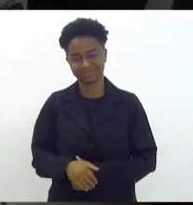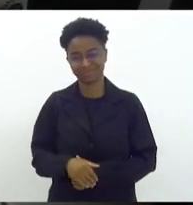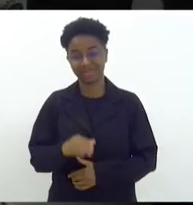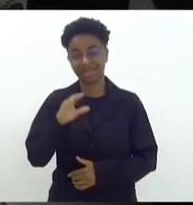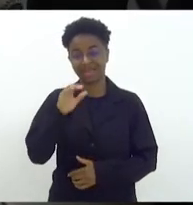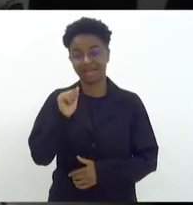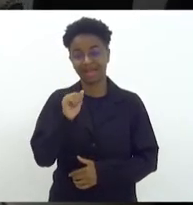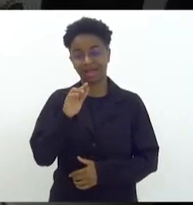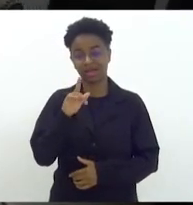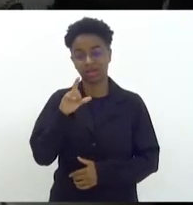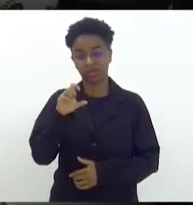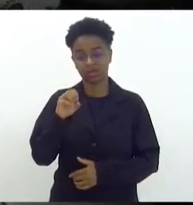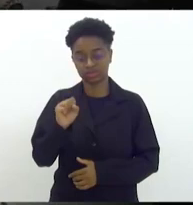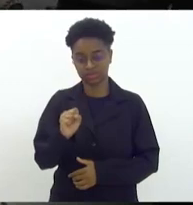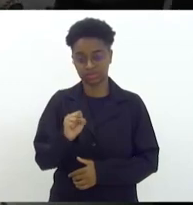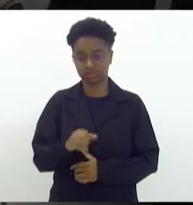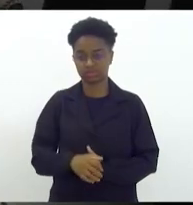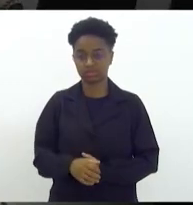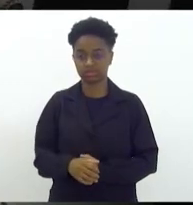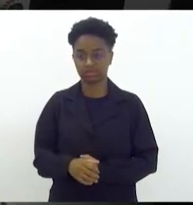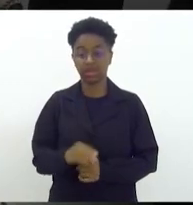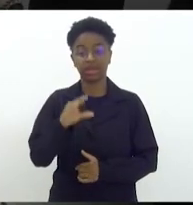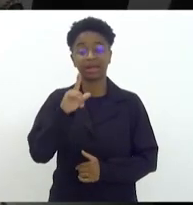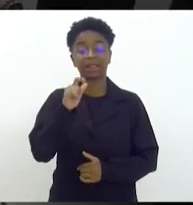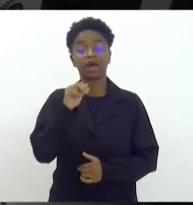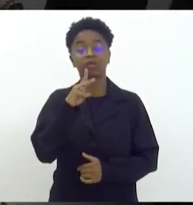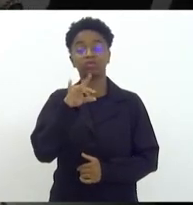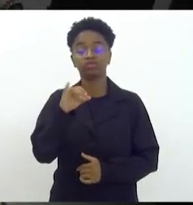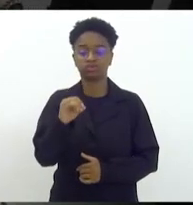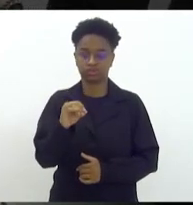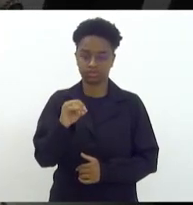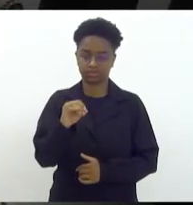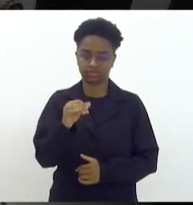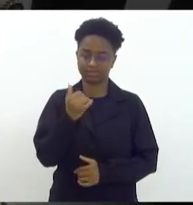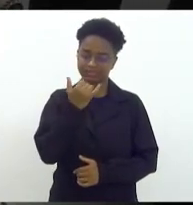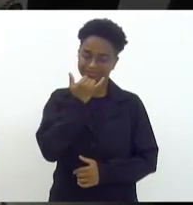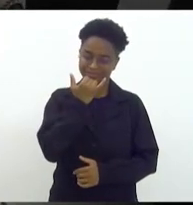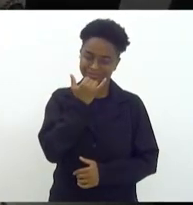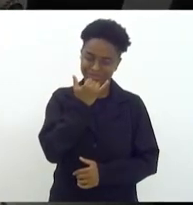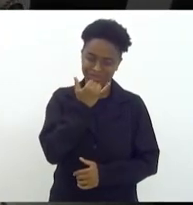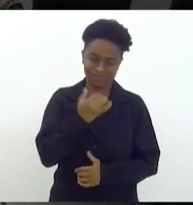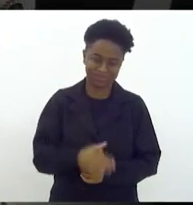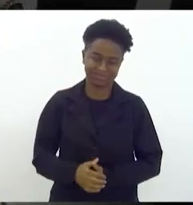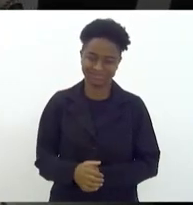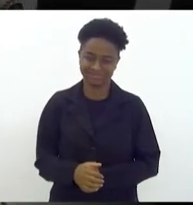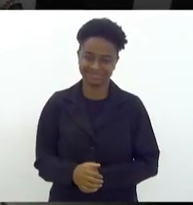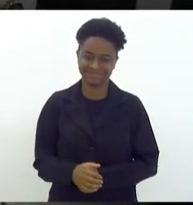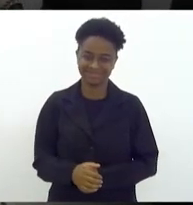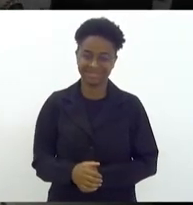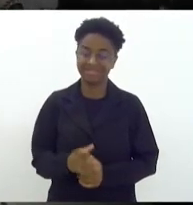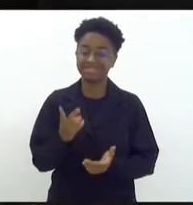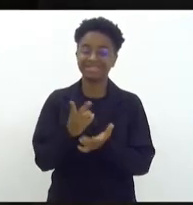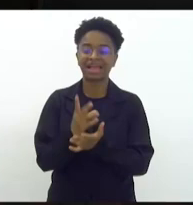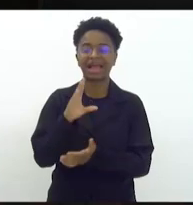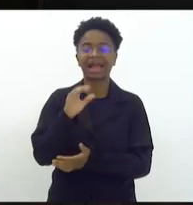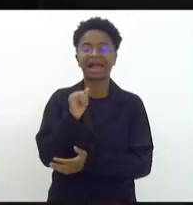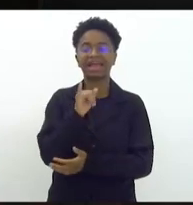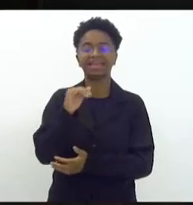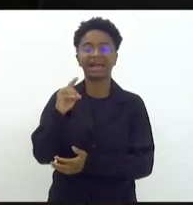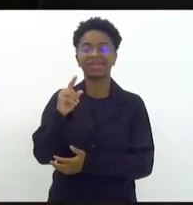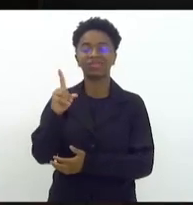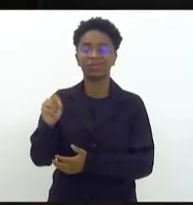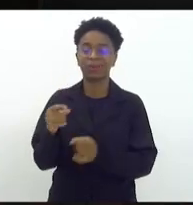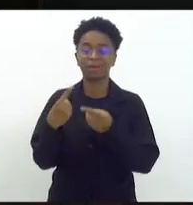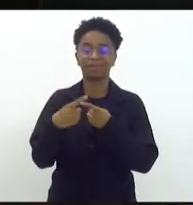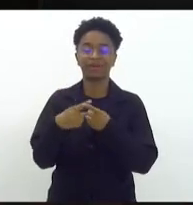Caiado. Cláudio Caiado. Caiado. O Caiado, eu vou falar só